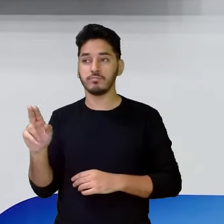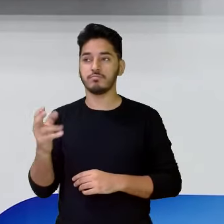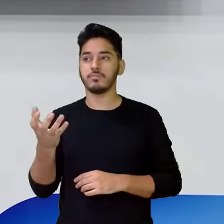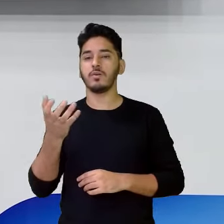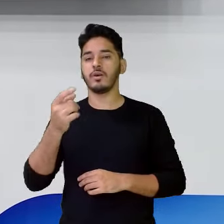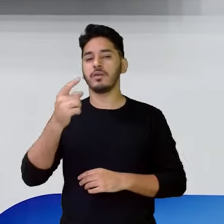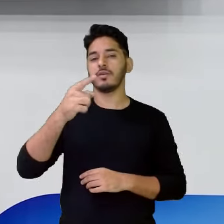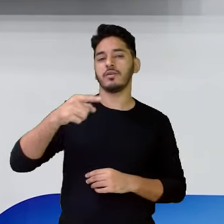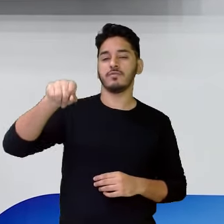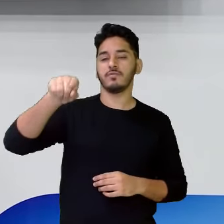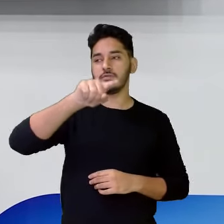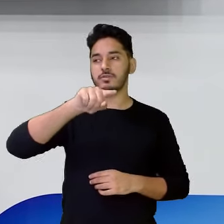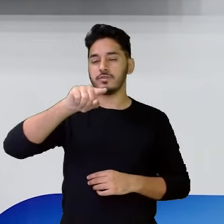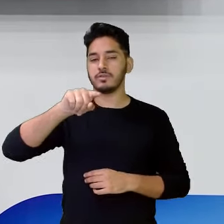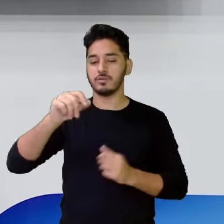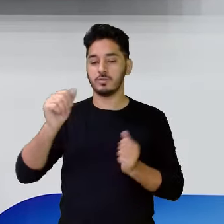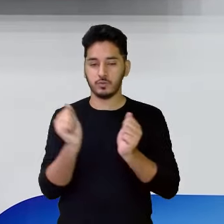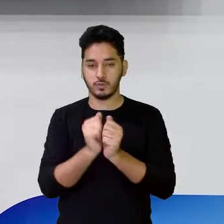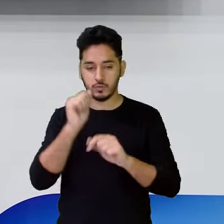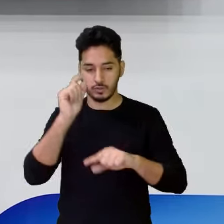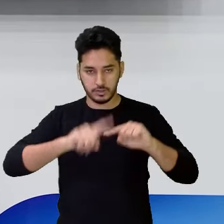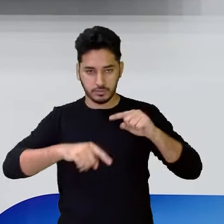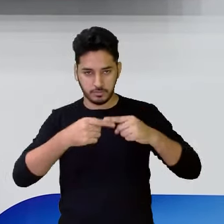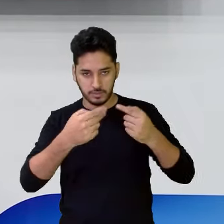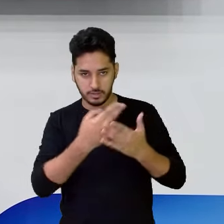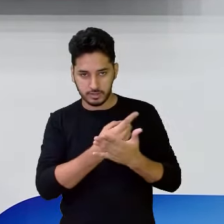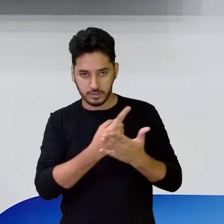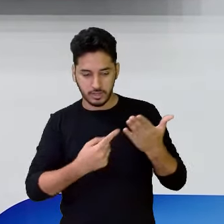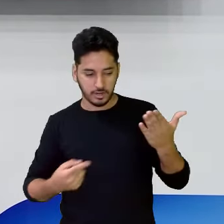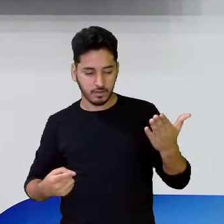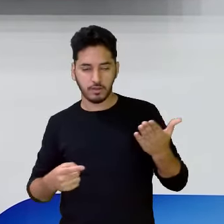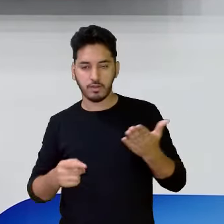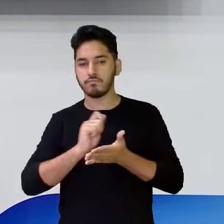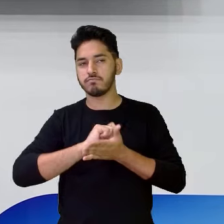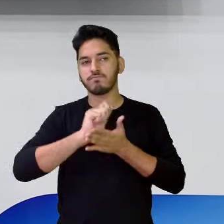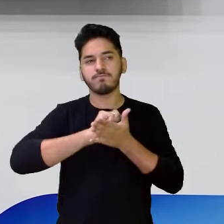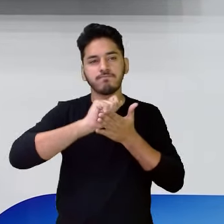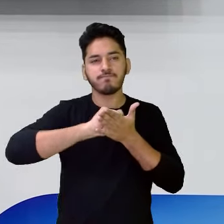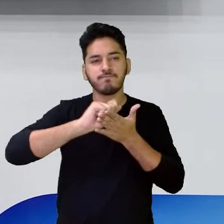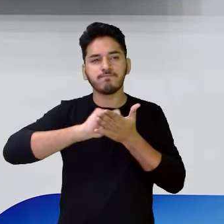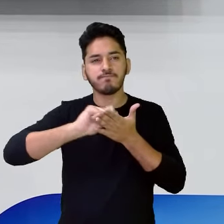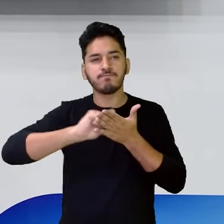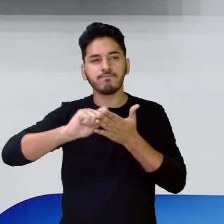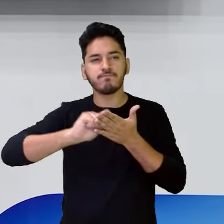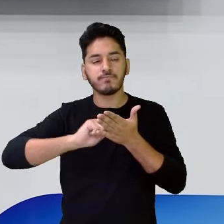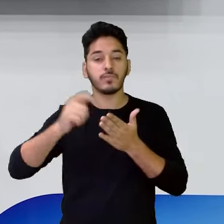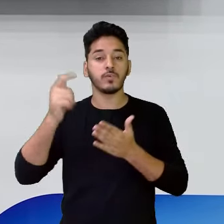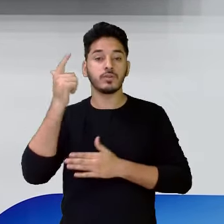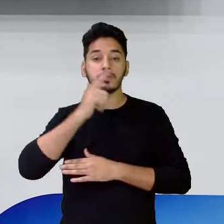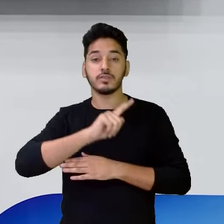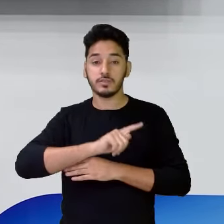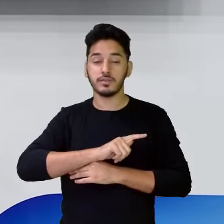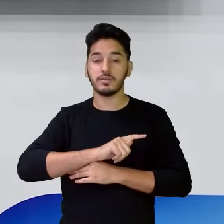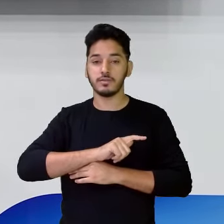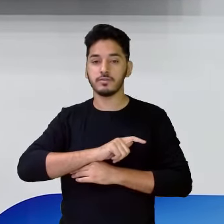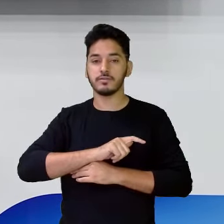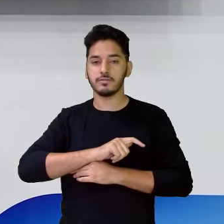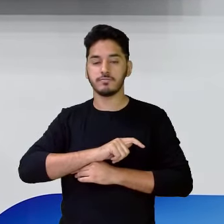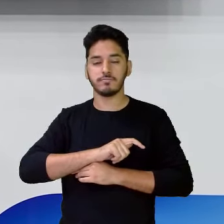quero aí que você, com o seu material, vá fazendo aí, consiga escrever ou até